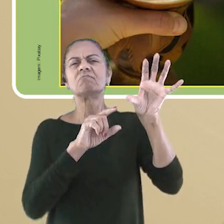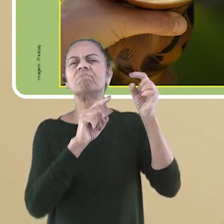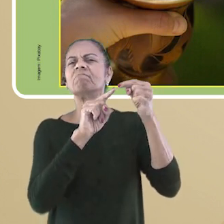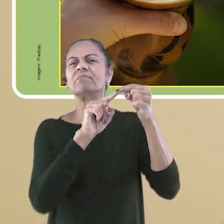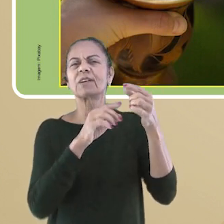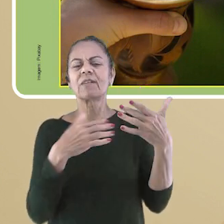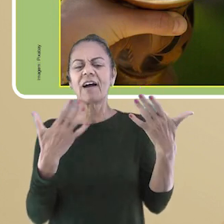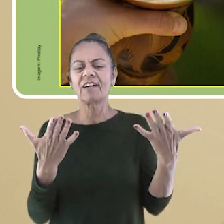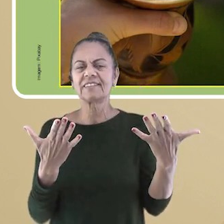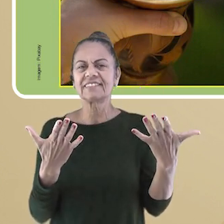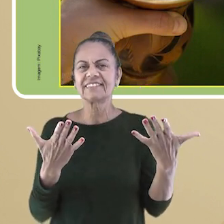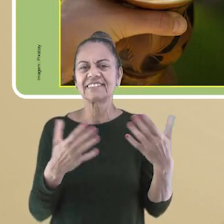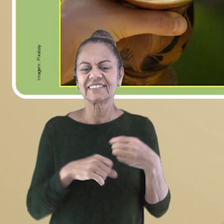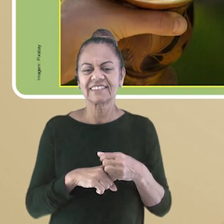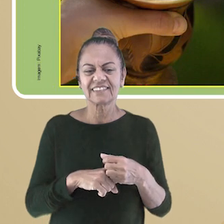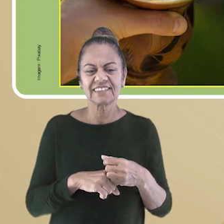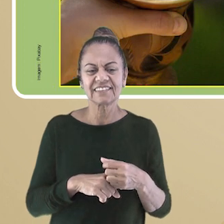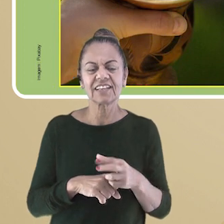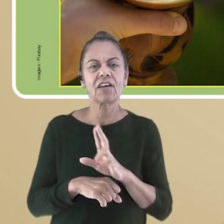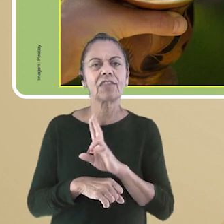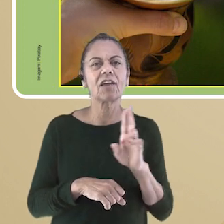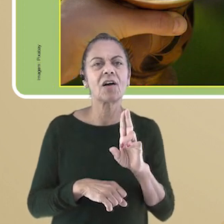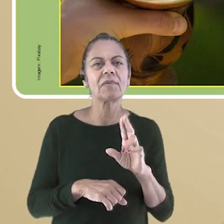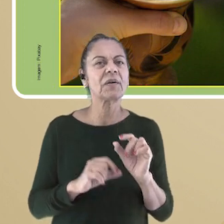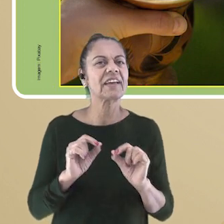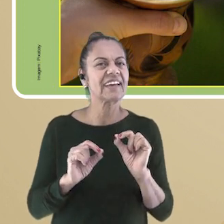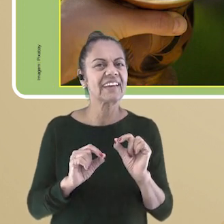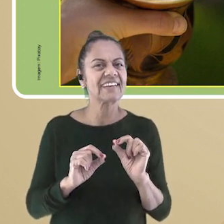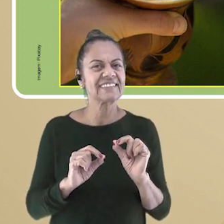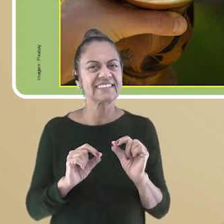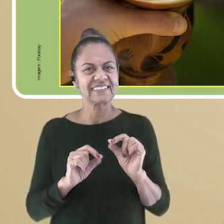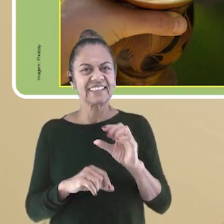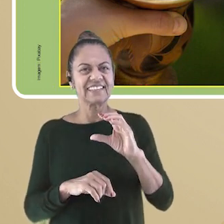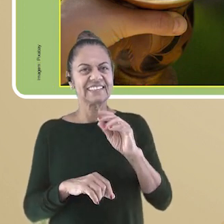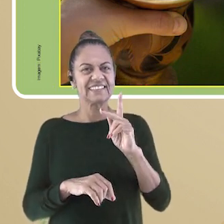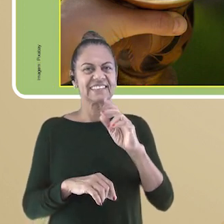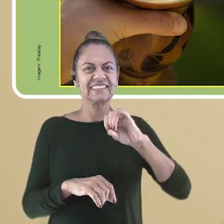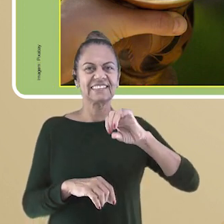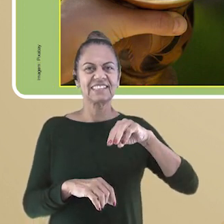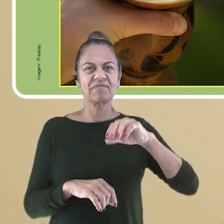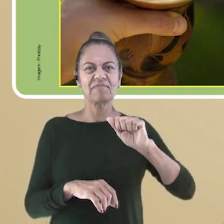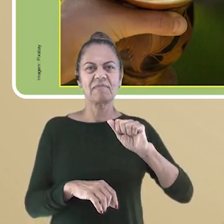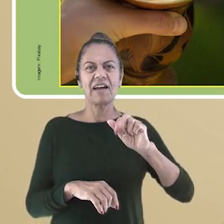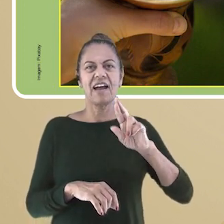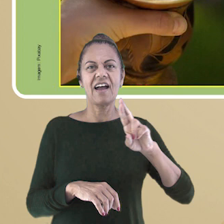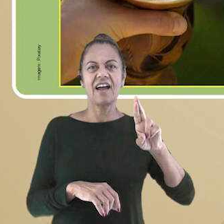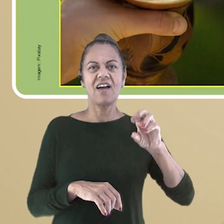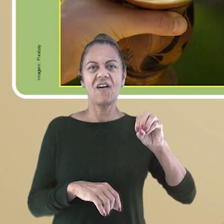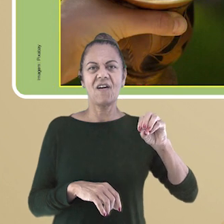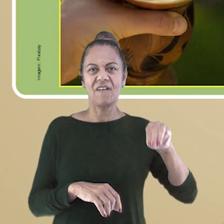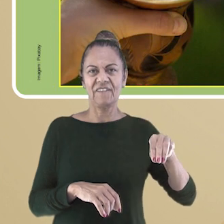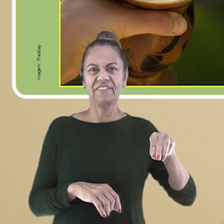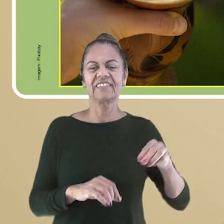essa bebida é típica? Já deixei uma pista. O nome dessa bebida é chimarrão e é preparada com